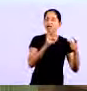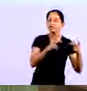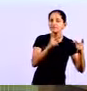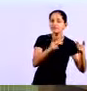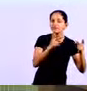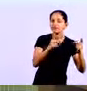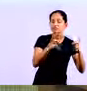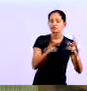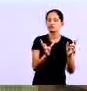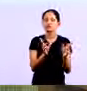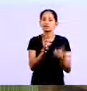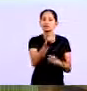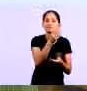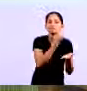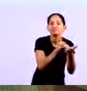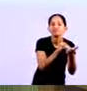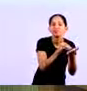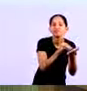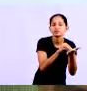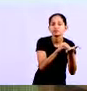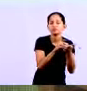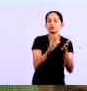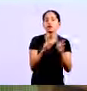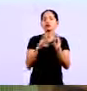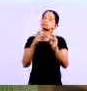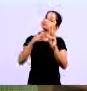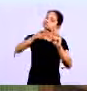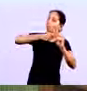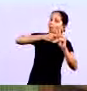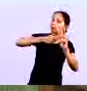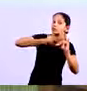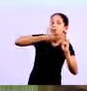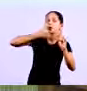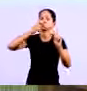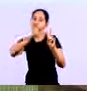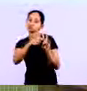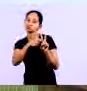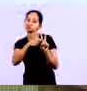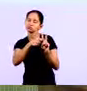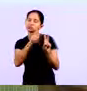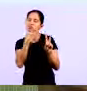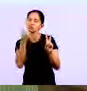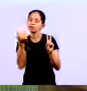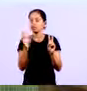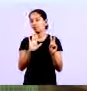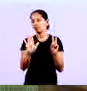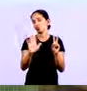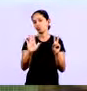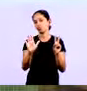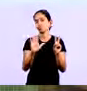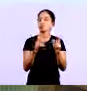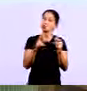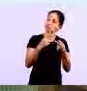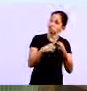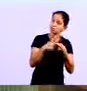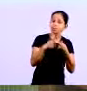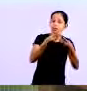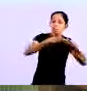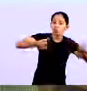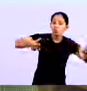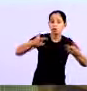tal Mas o meu caixa está muito apertado Eu posso reduzir o prazo de vendas Para melhorar a liquidez do meu caixa E assim